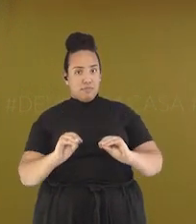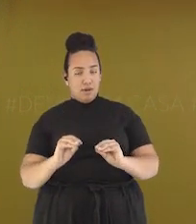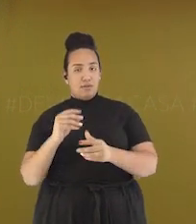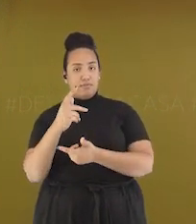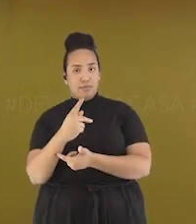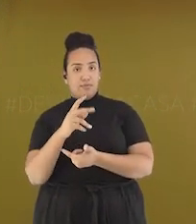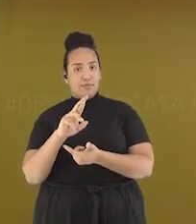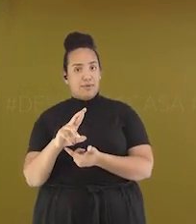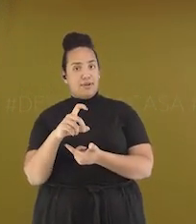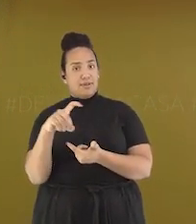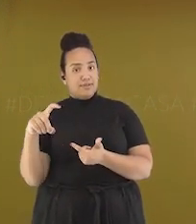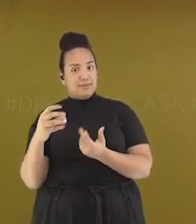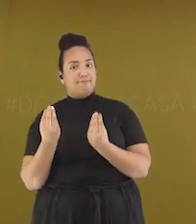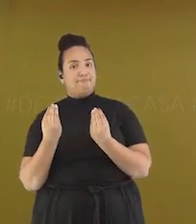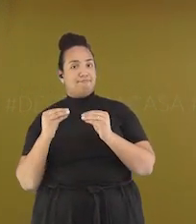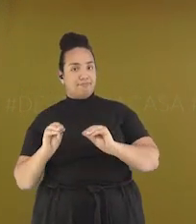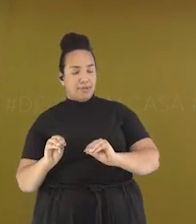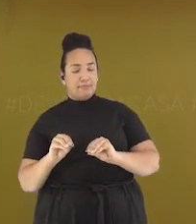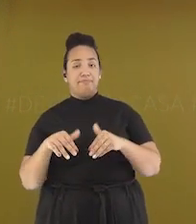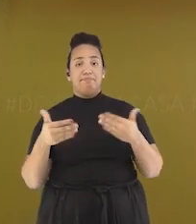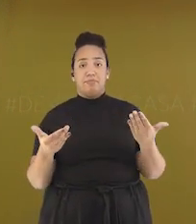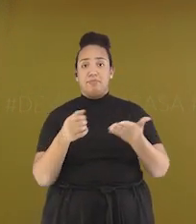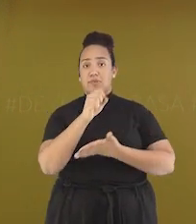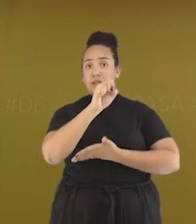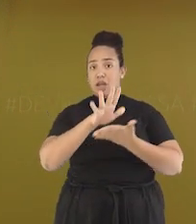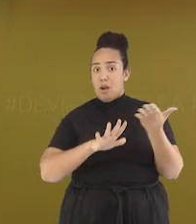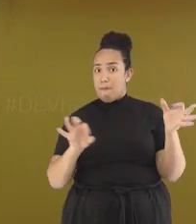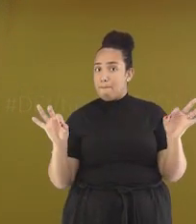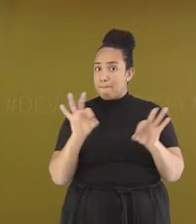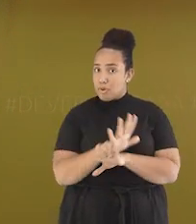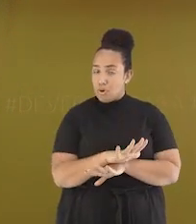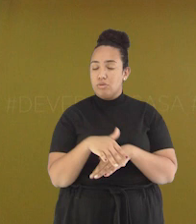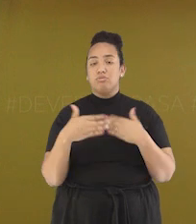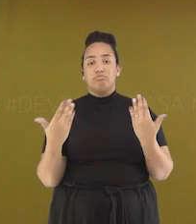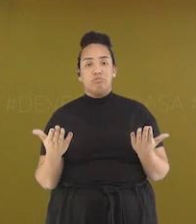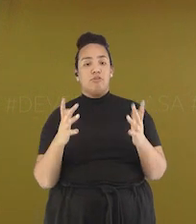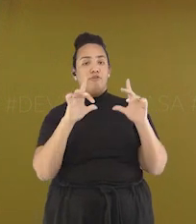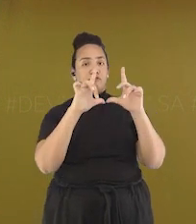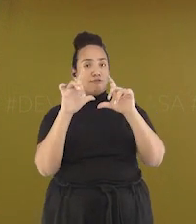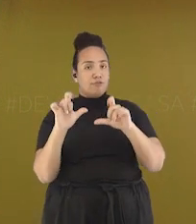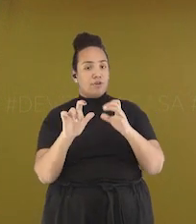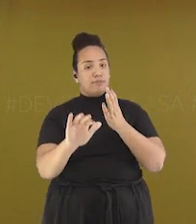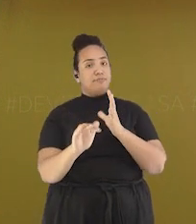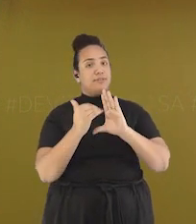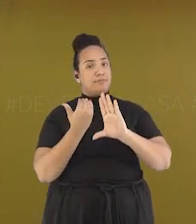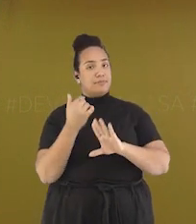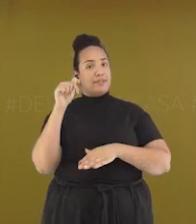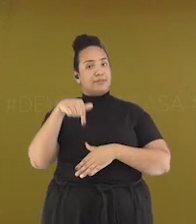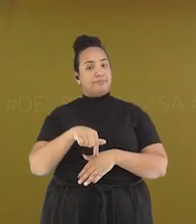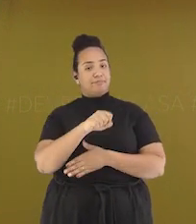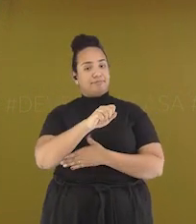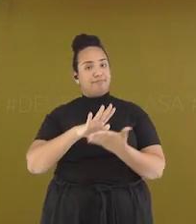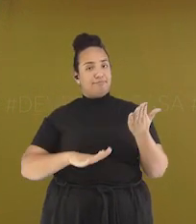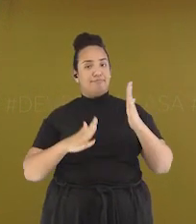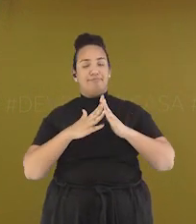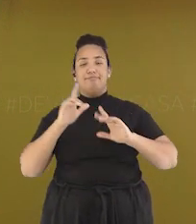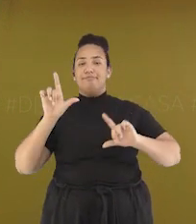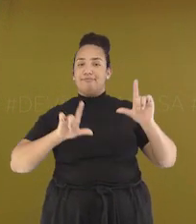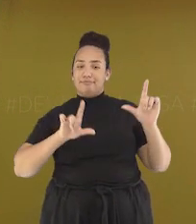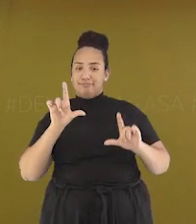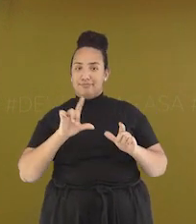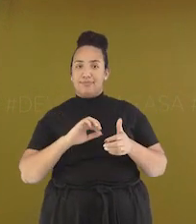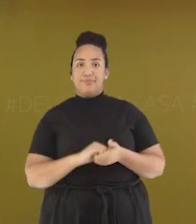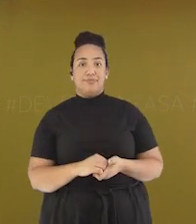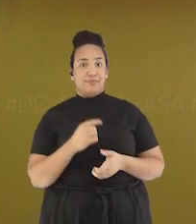o quadro Assim que você terminar a sua atividade Fotografe e envie para nós aqui do Dever em